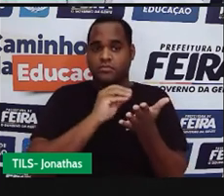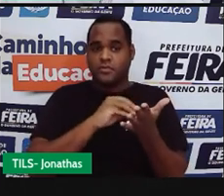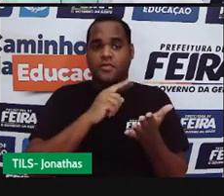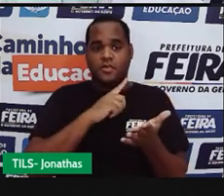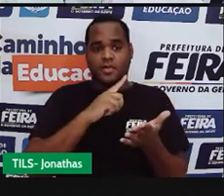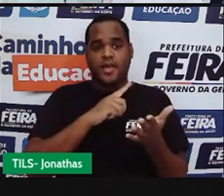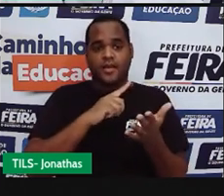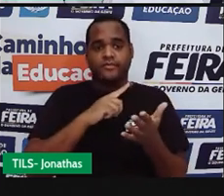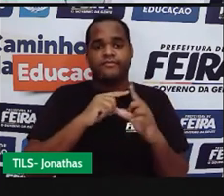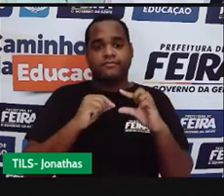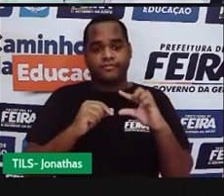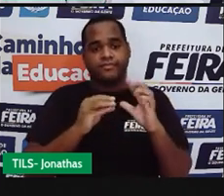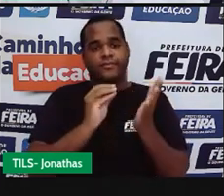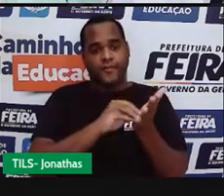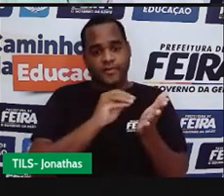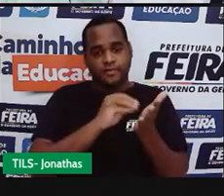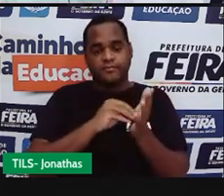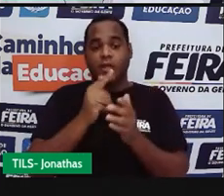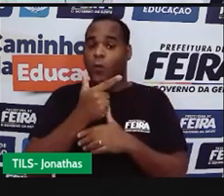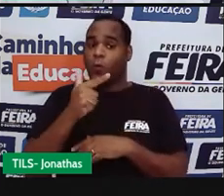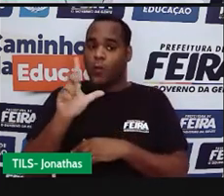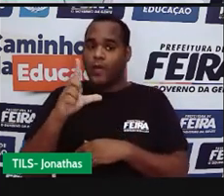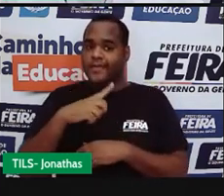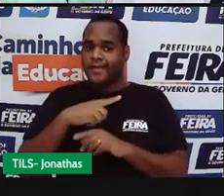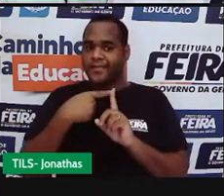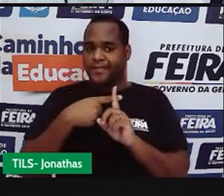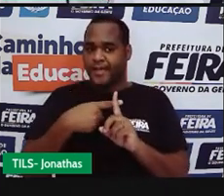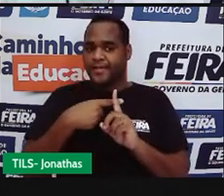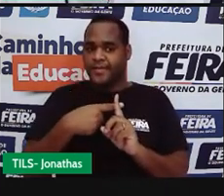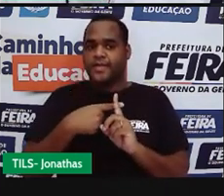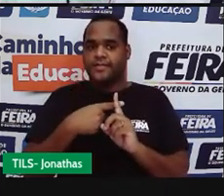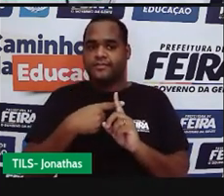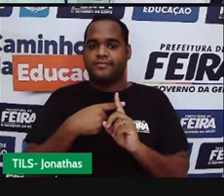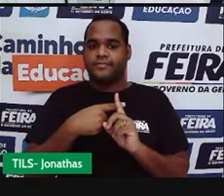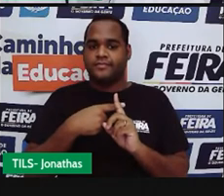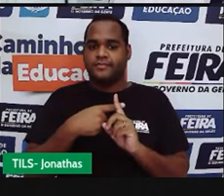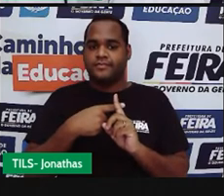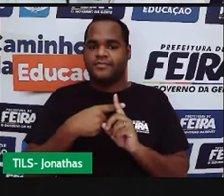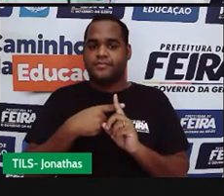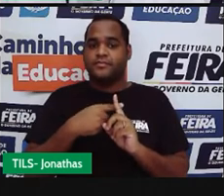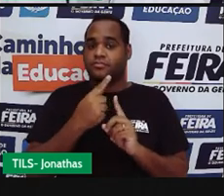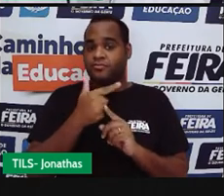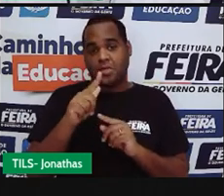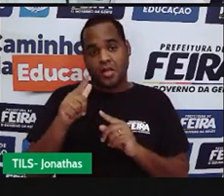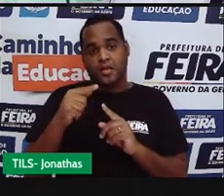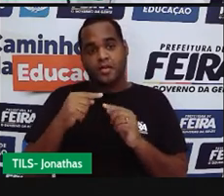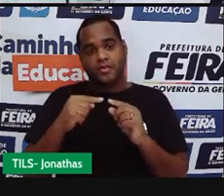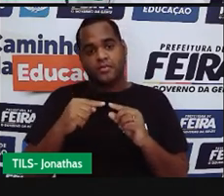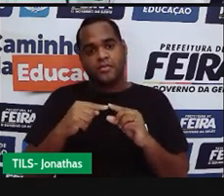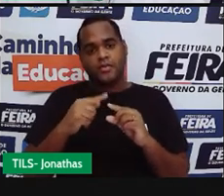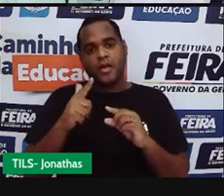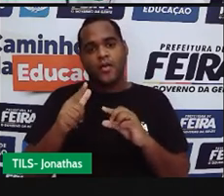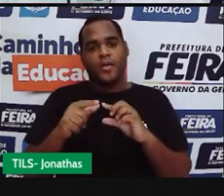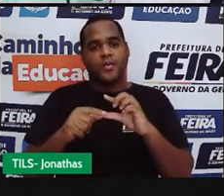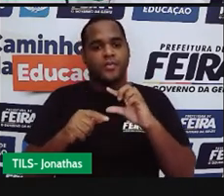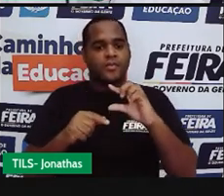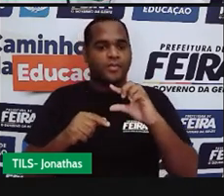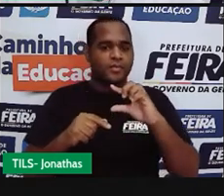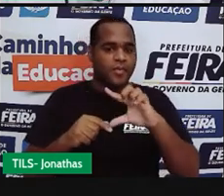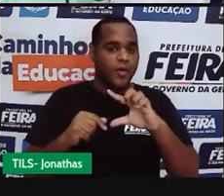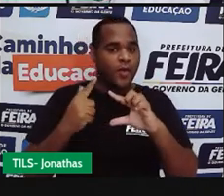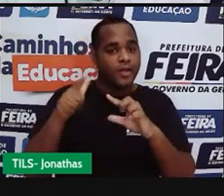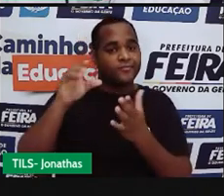Dá menor. Quando faz a conta de mais, dá maior do que o lado que sobra.